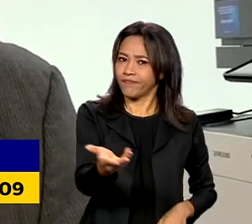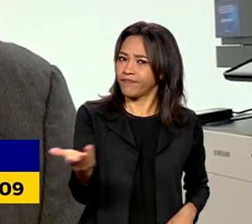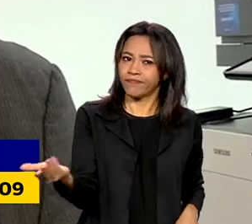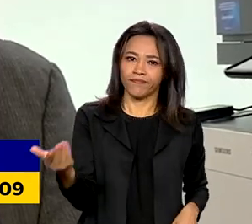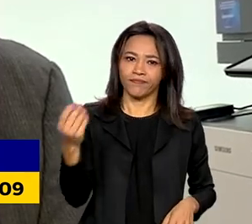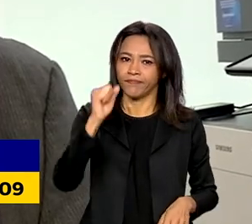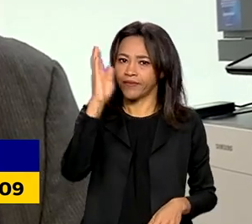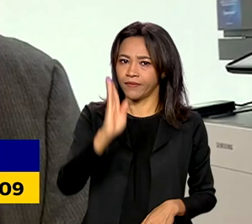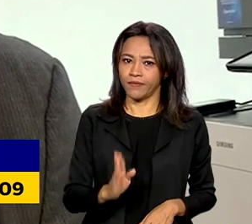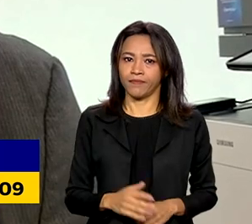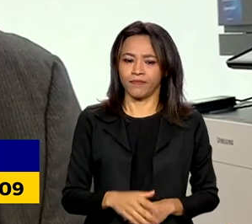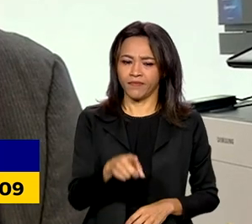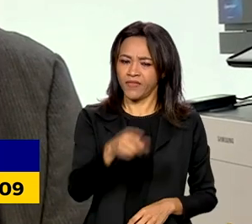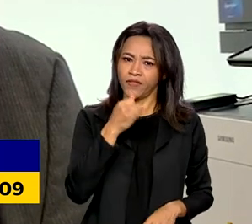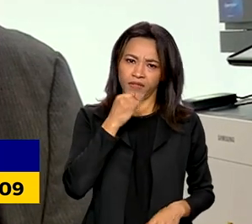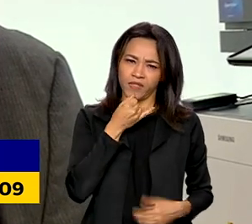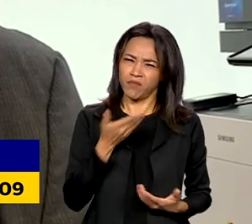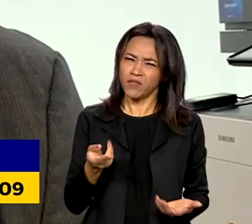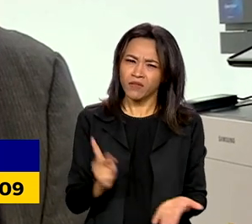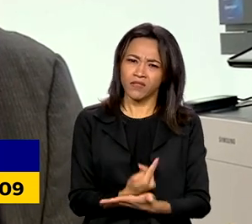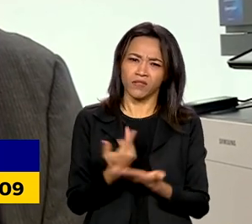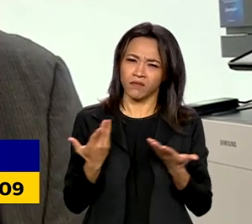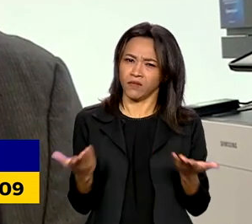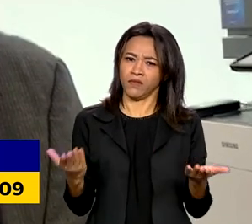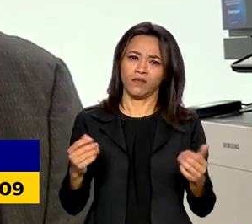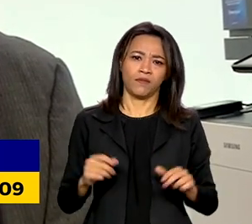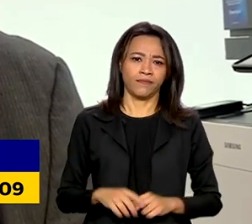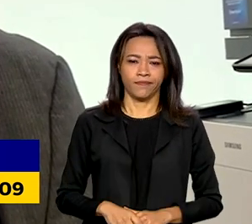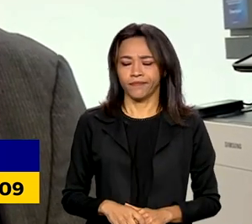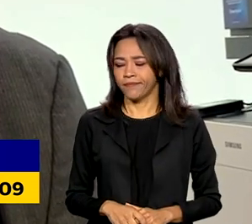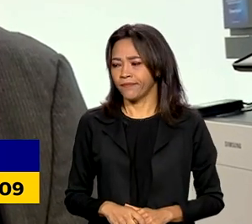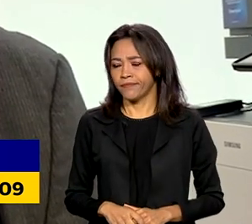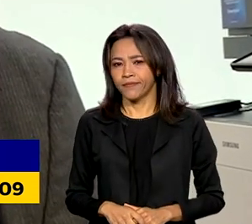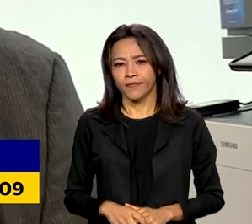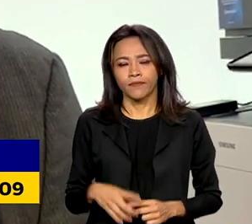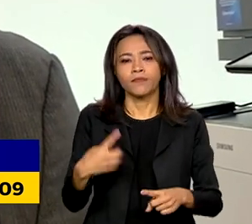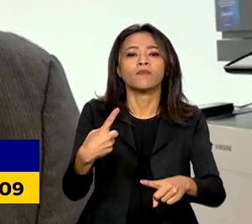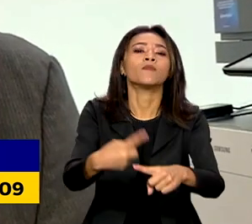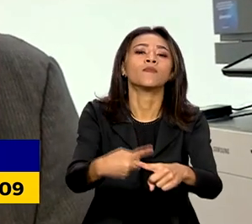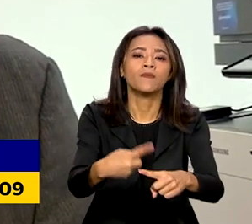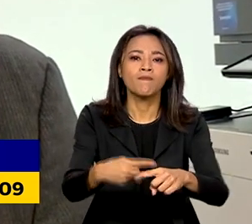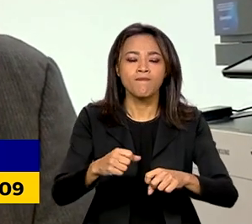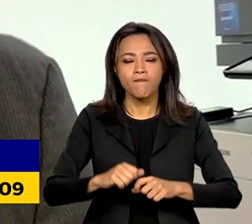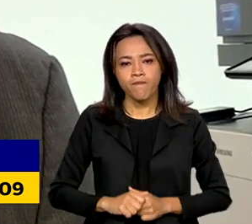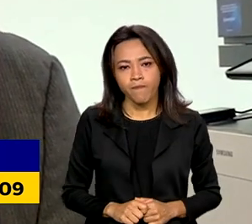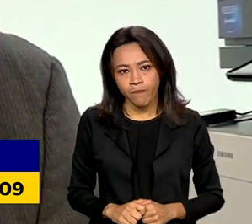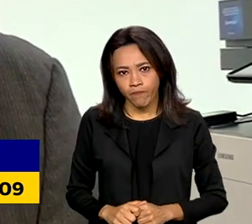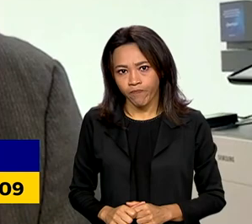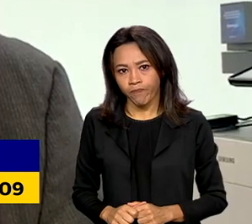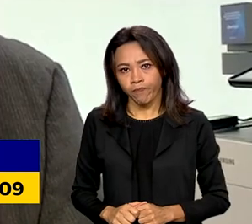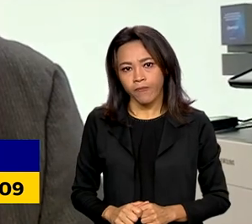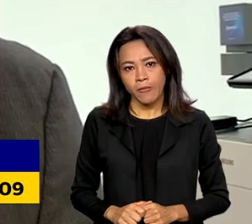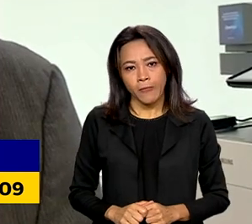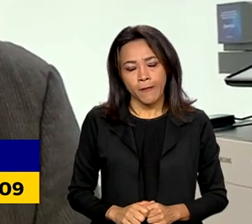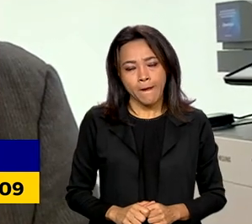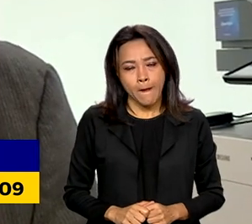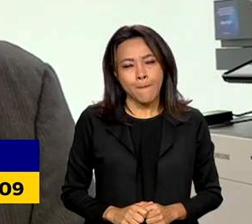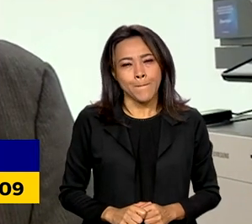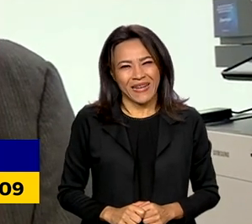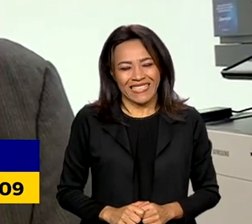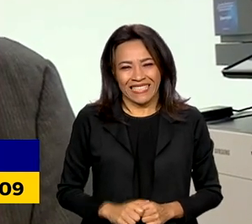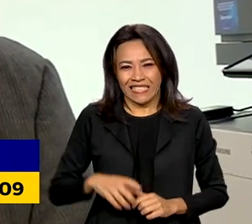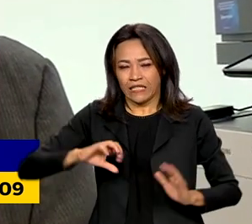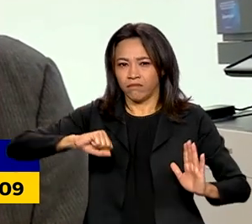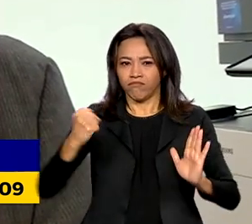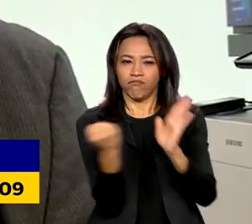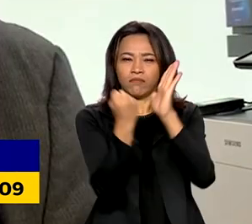Isso é muito lastimável. É uma situação que marca a